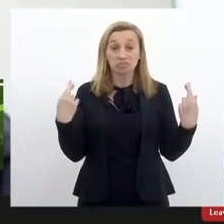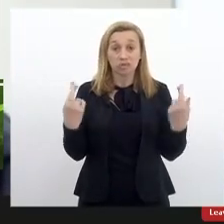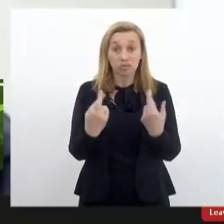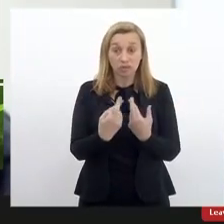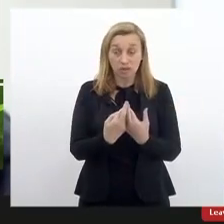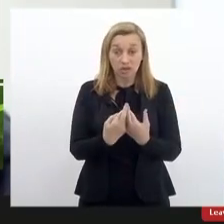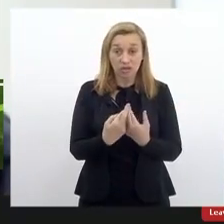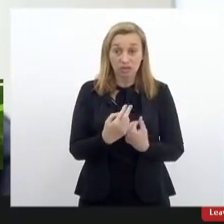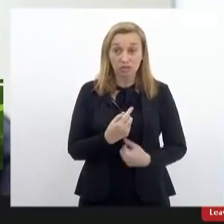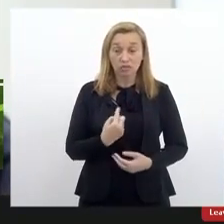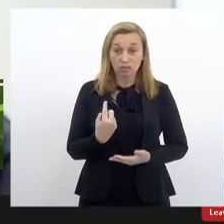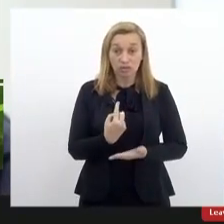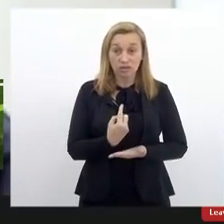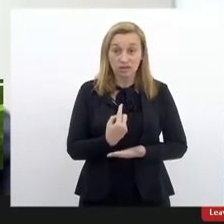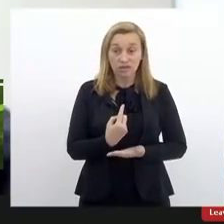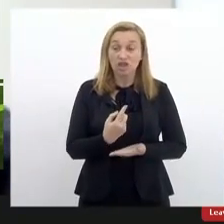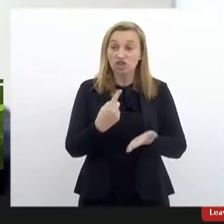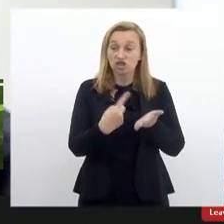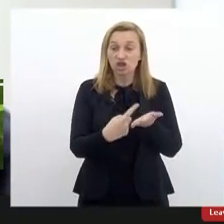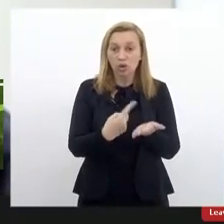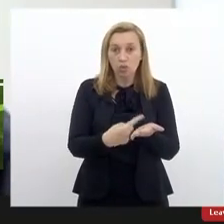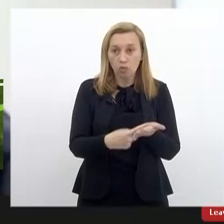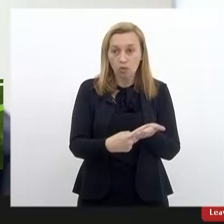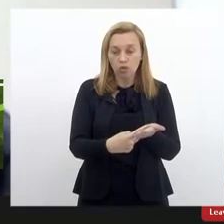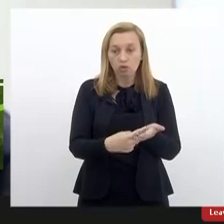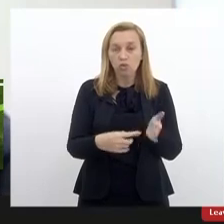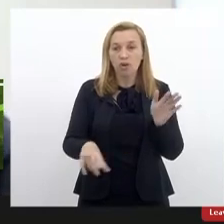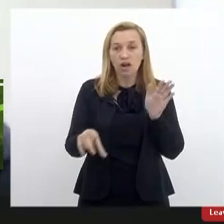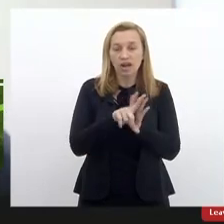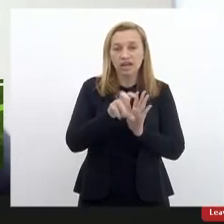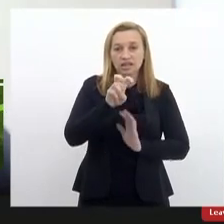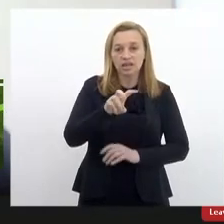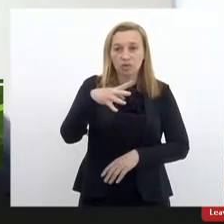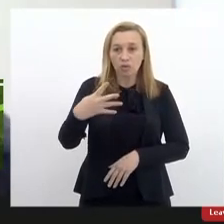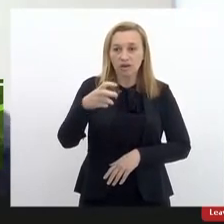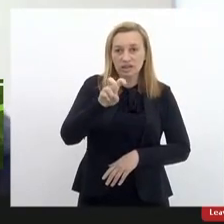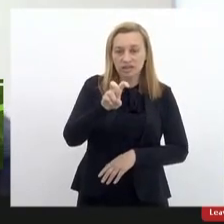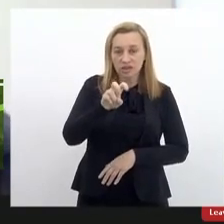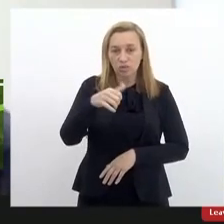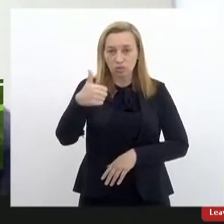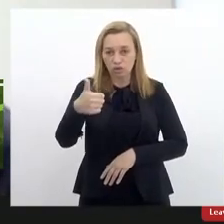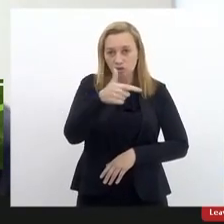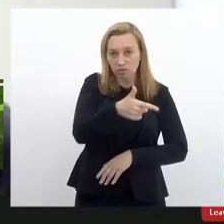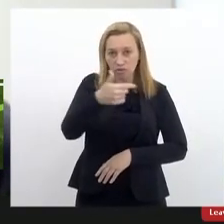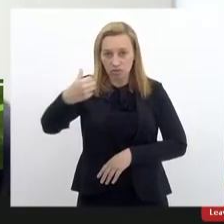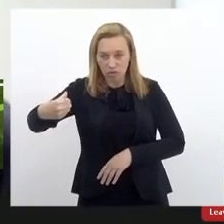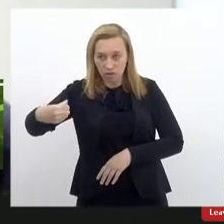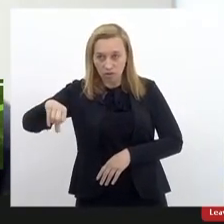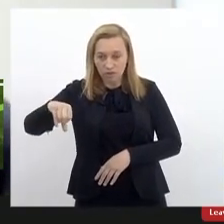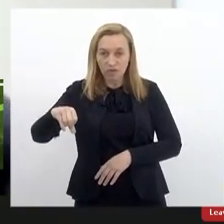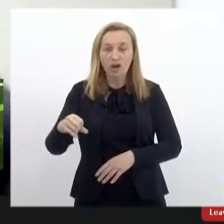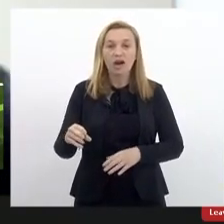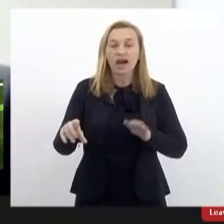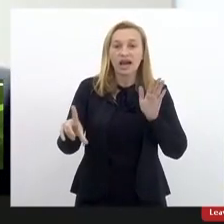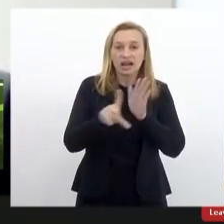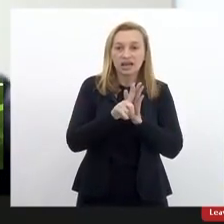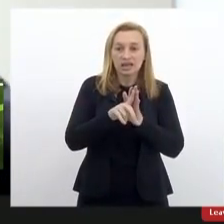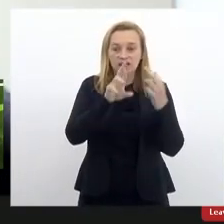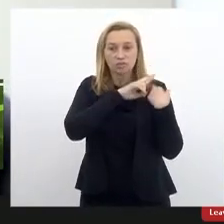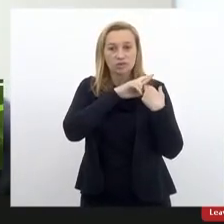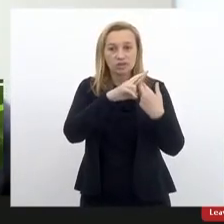de acordo com a lei 451 de 2009, a lei de responsabilidade educacional,